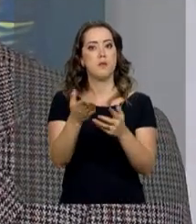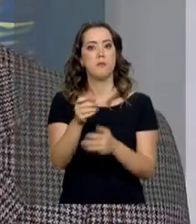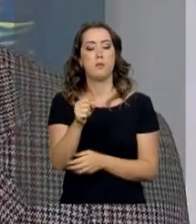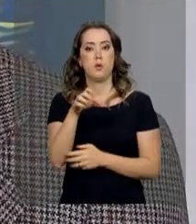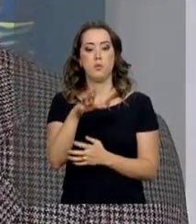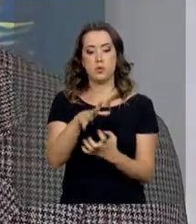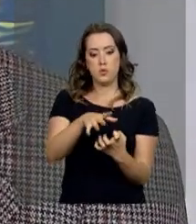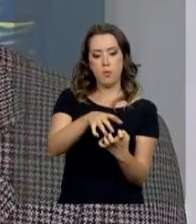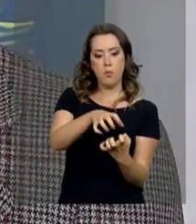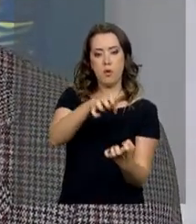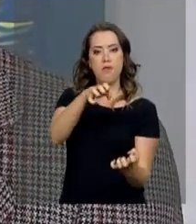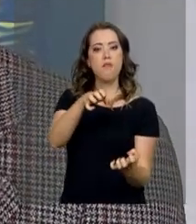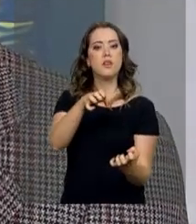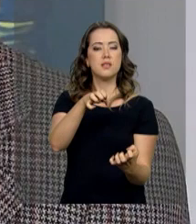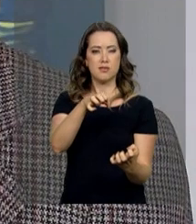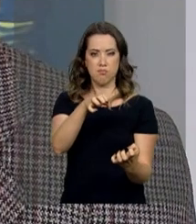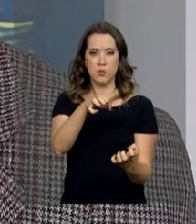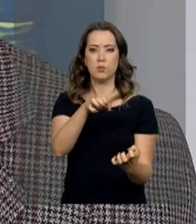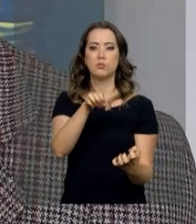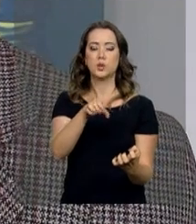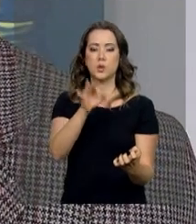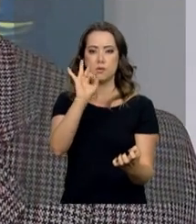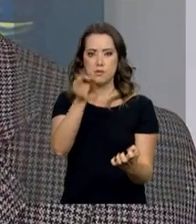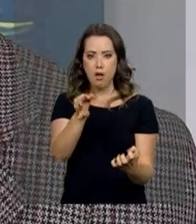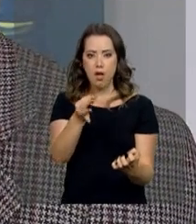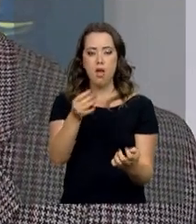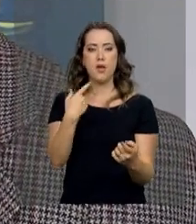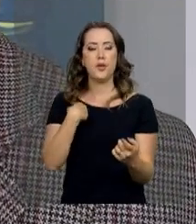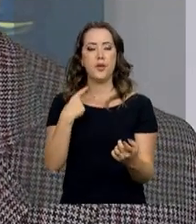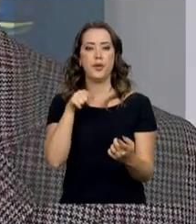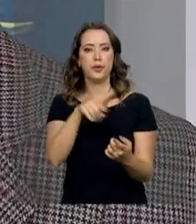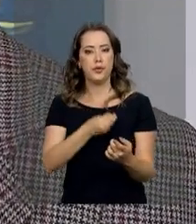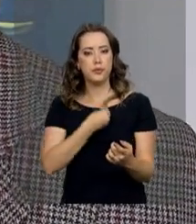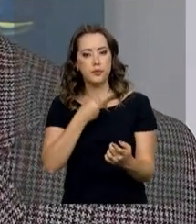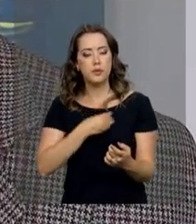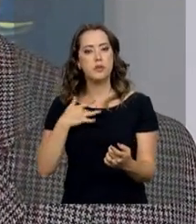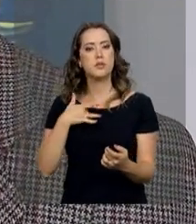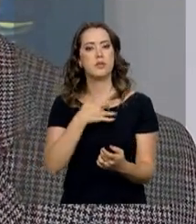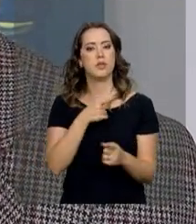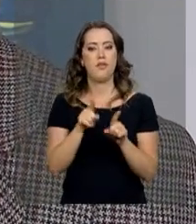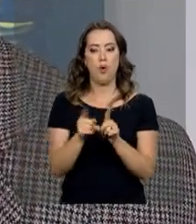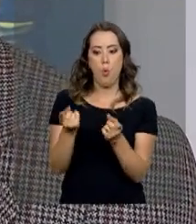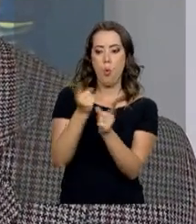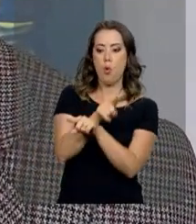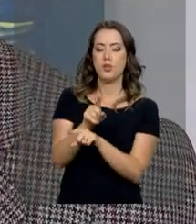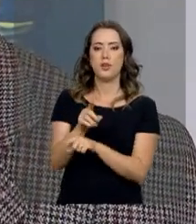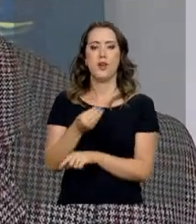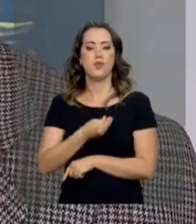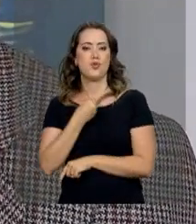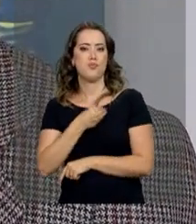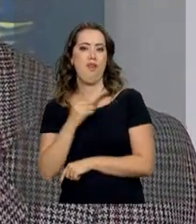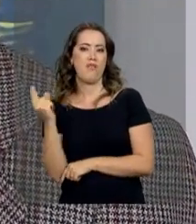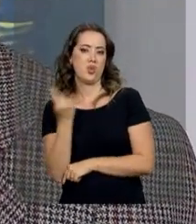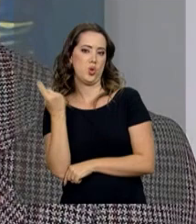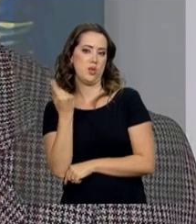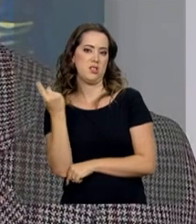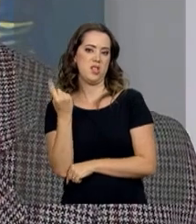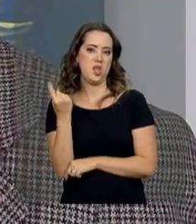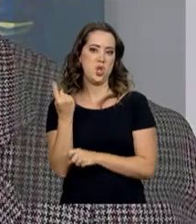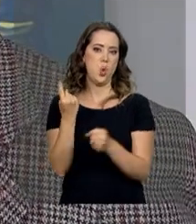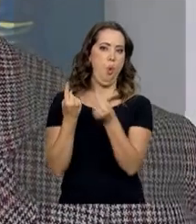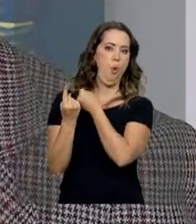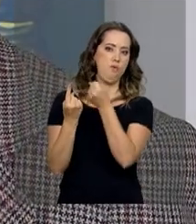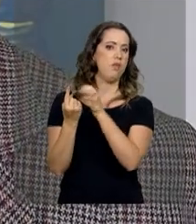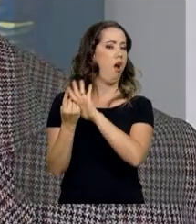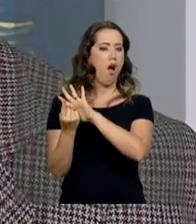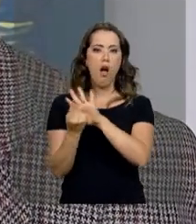envelhecimento ativo e saudável é o contrário de uma vida isolada, de uma vida com violência. A gente quer que o idoso